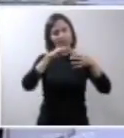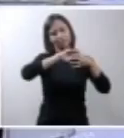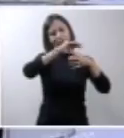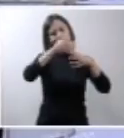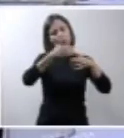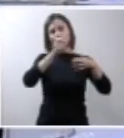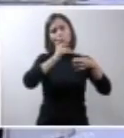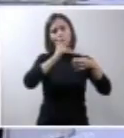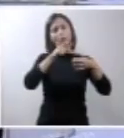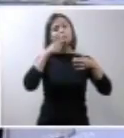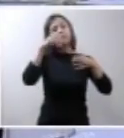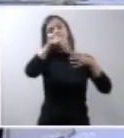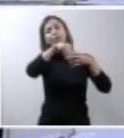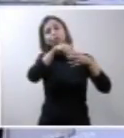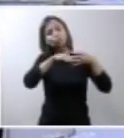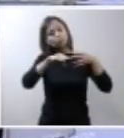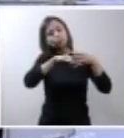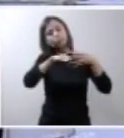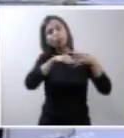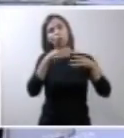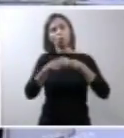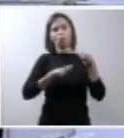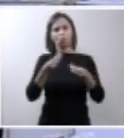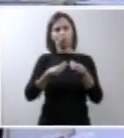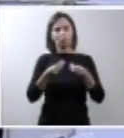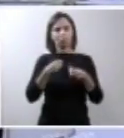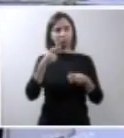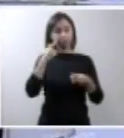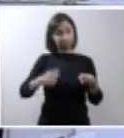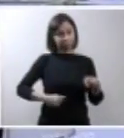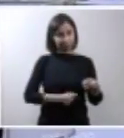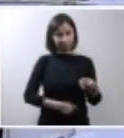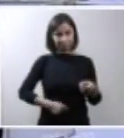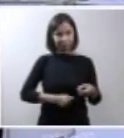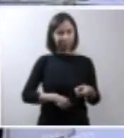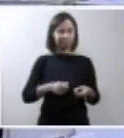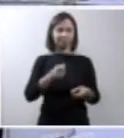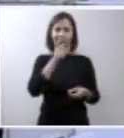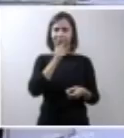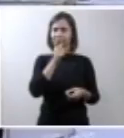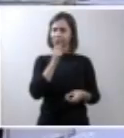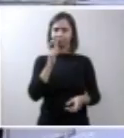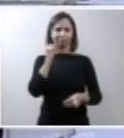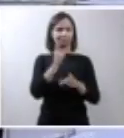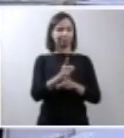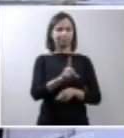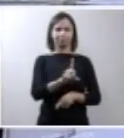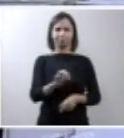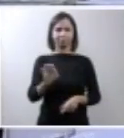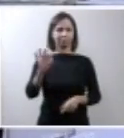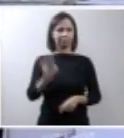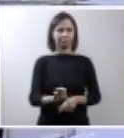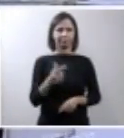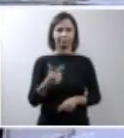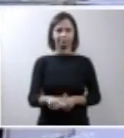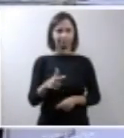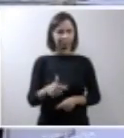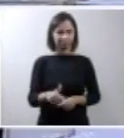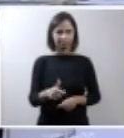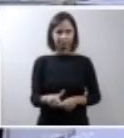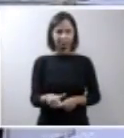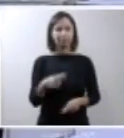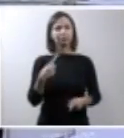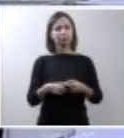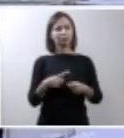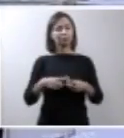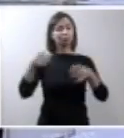e já nesse momento os métodos ultrassonográficos não conseguem ser tão precisos porque mesmo a presença